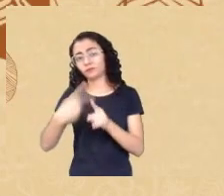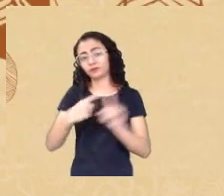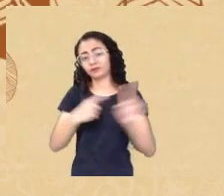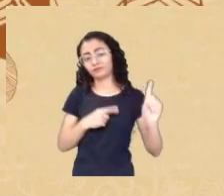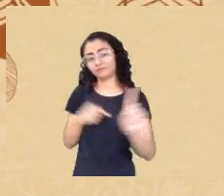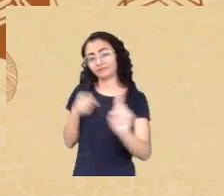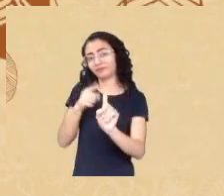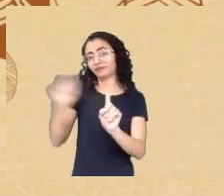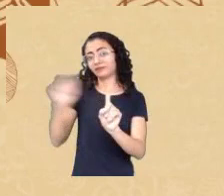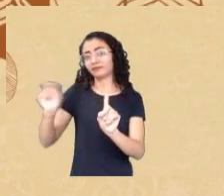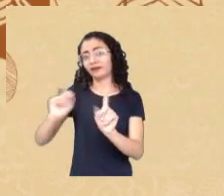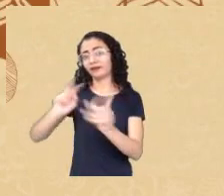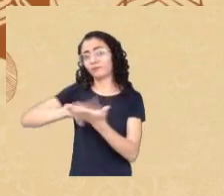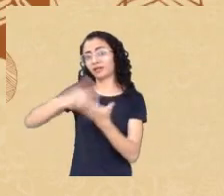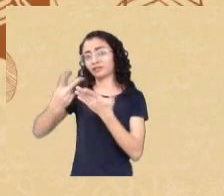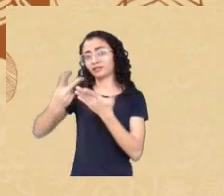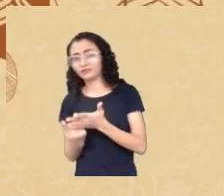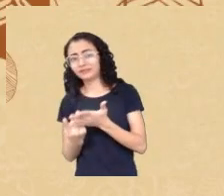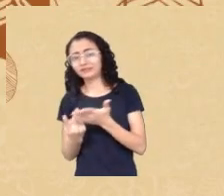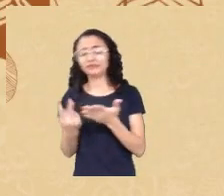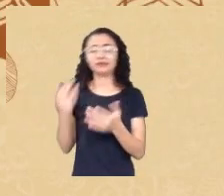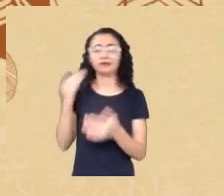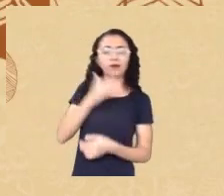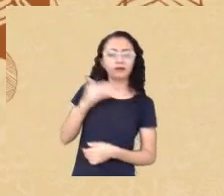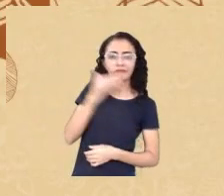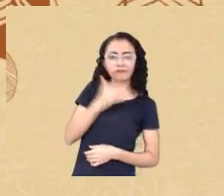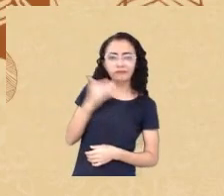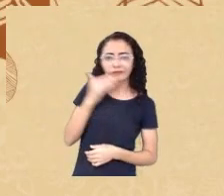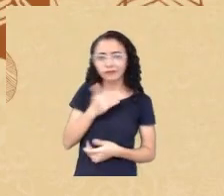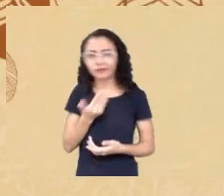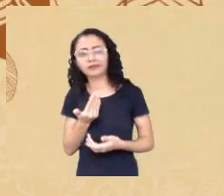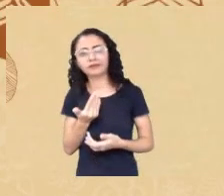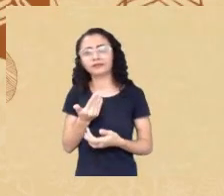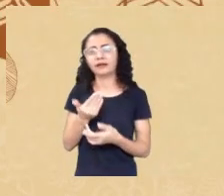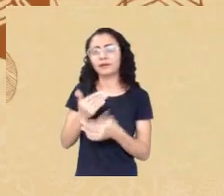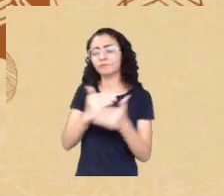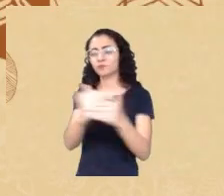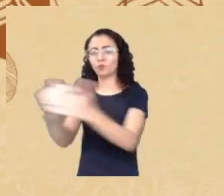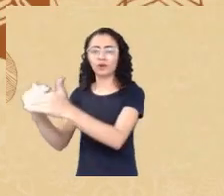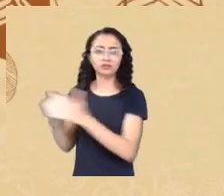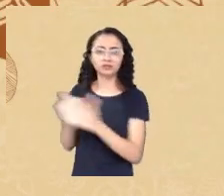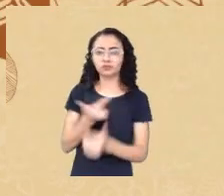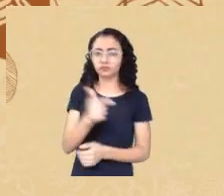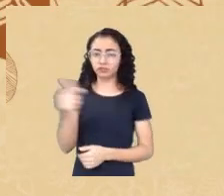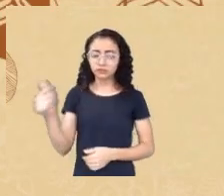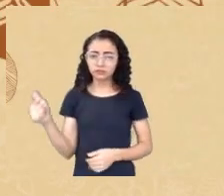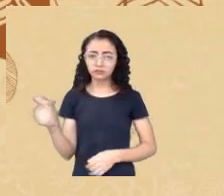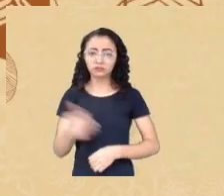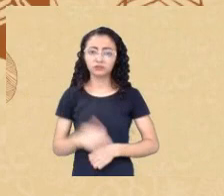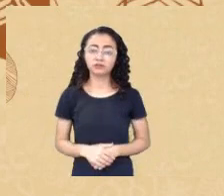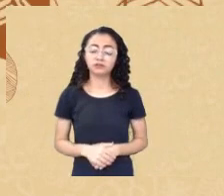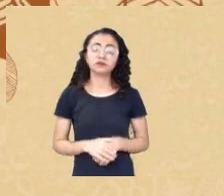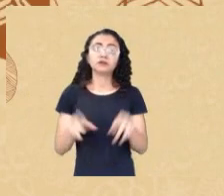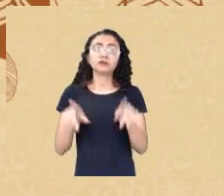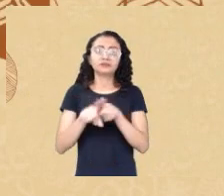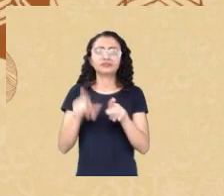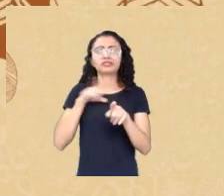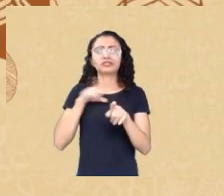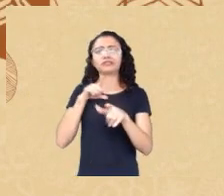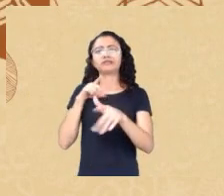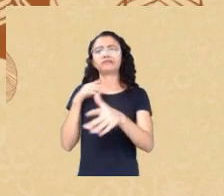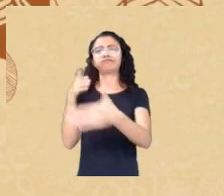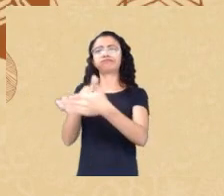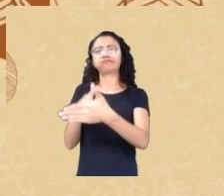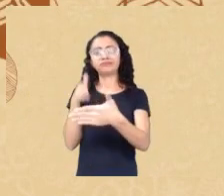literal do jeito que pode a instrução não vai ser idêntica para cada criança então assim existe uma série de limitações no uso desses